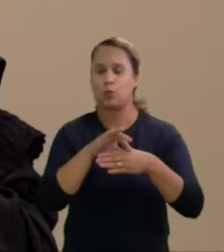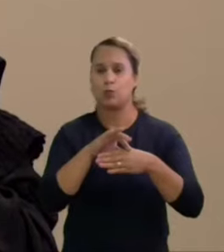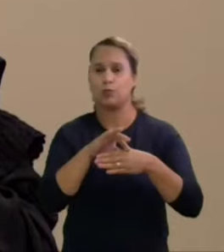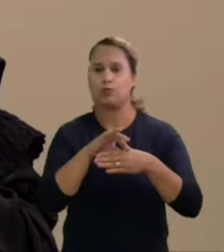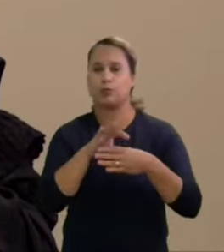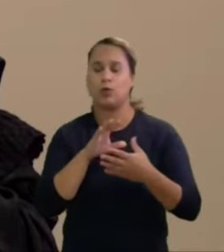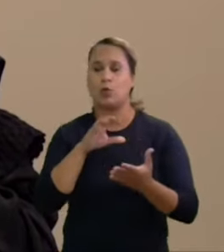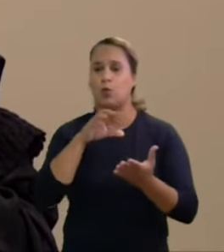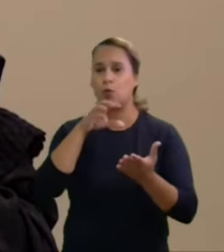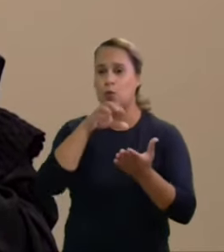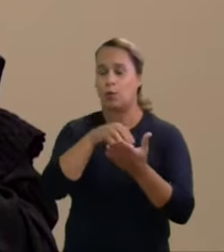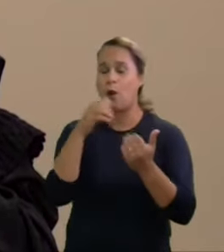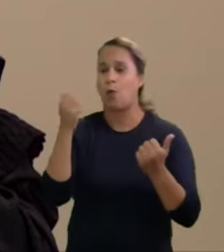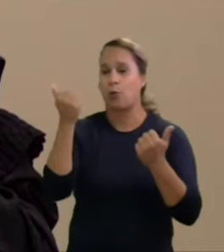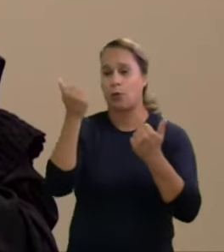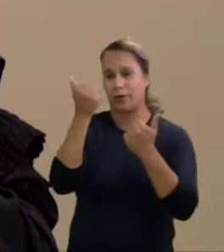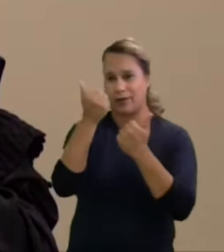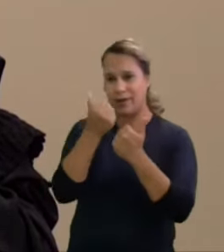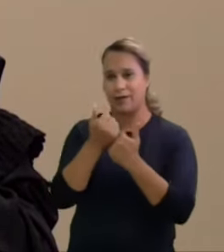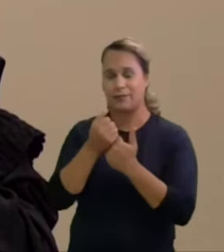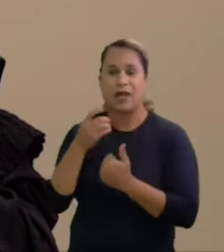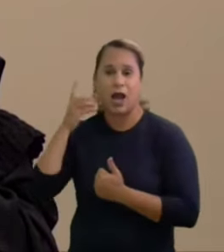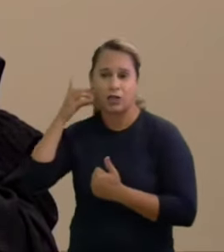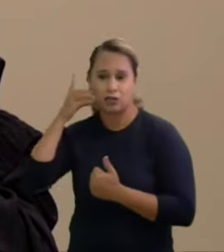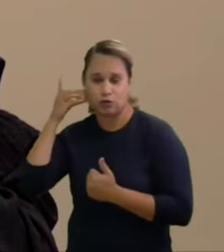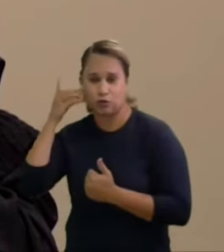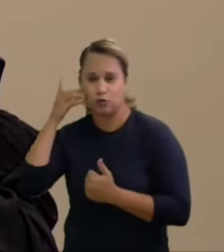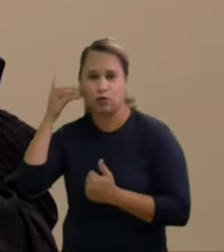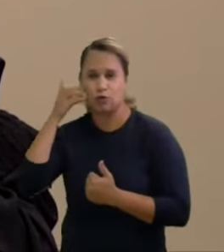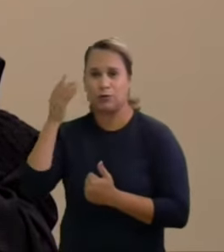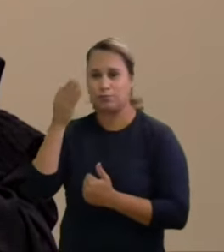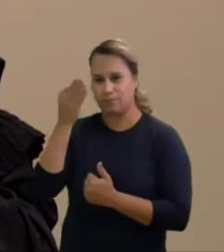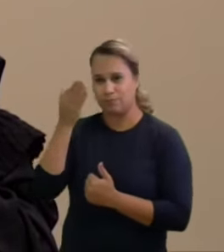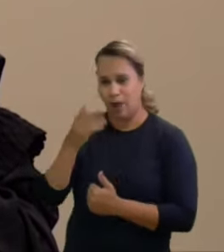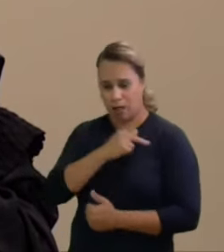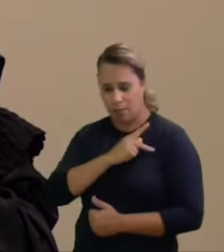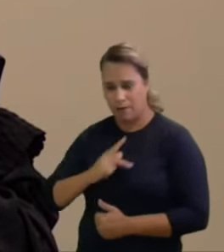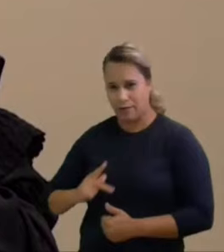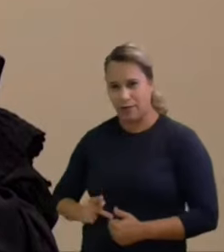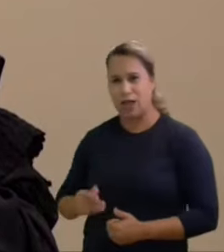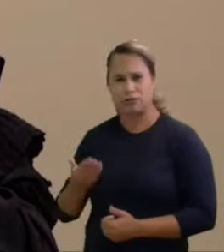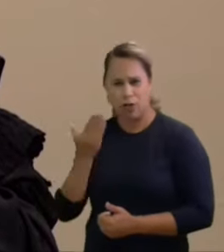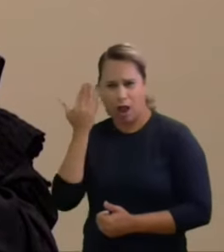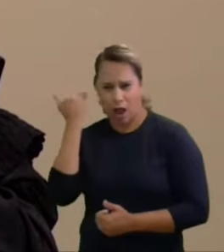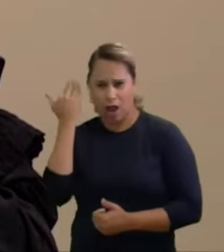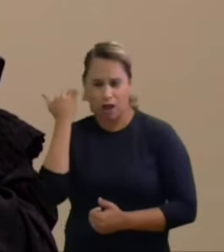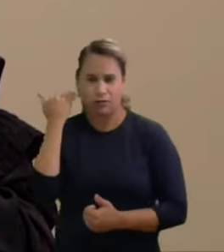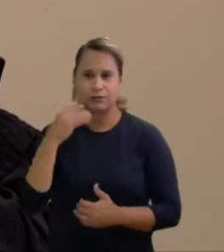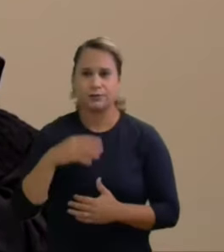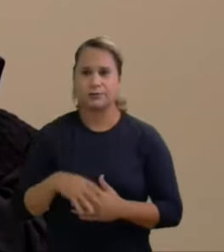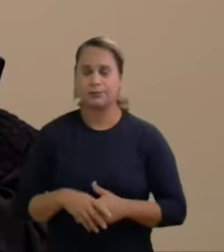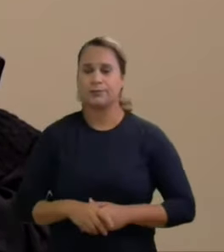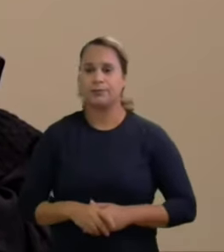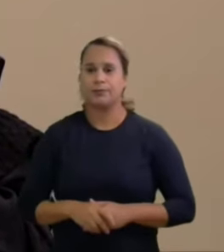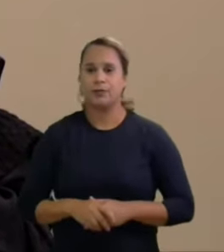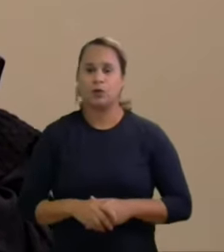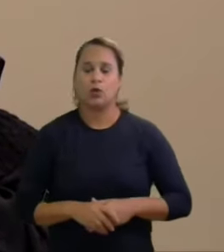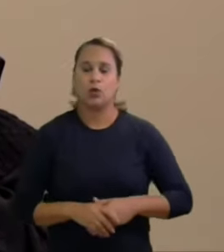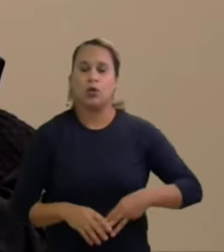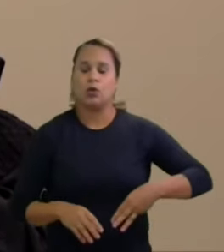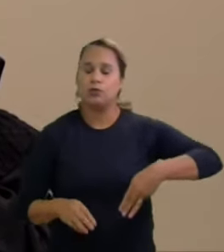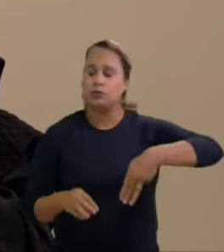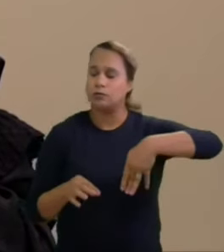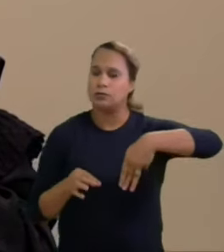Rousseff na presidência da república segundo pesquisa da Folha realizada na quinta-feira segundo levantamento o ministro é preferido de